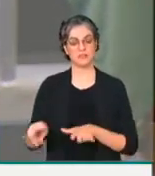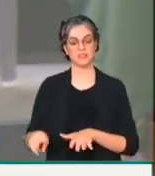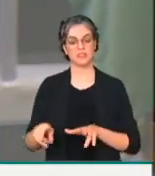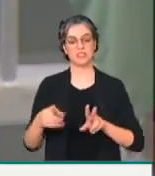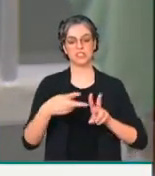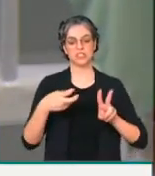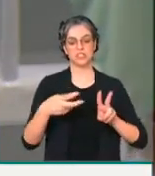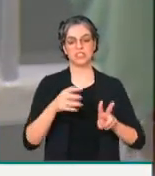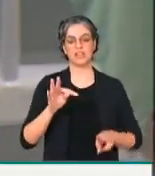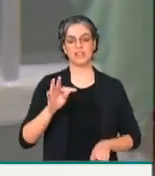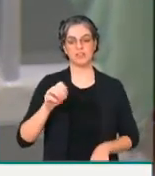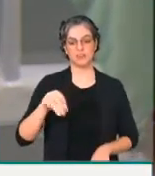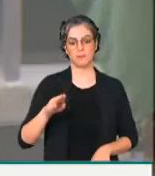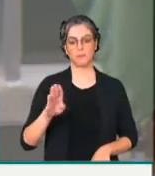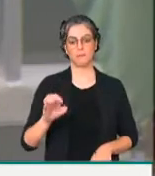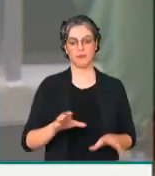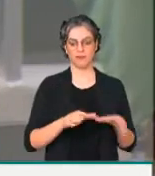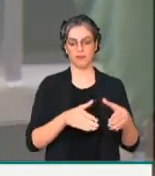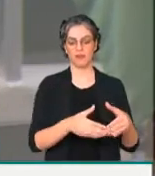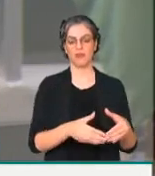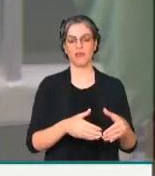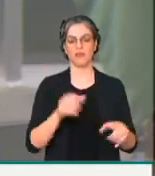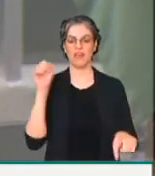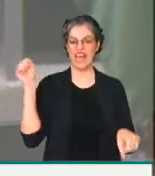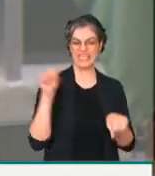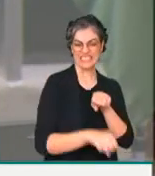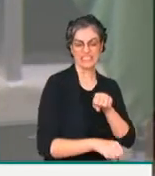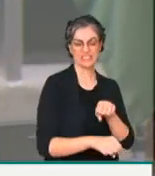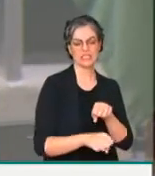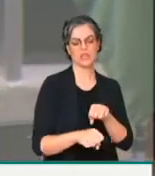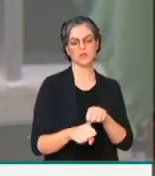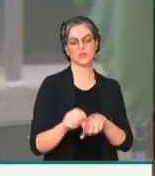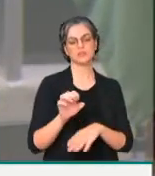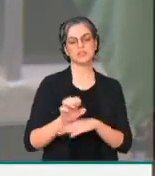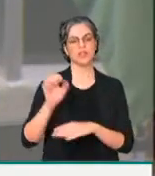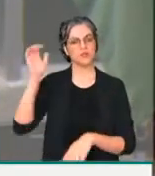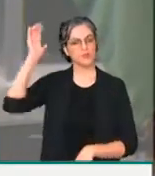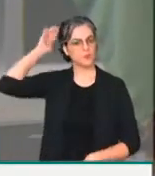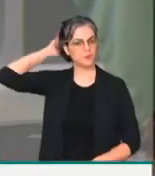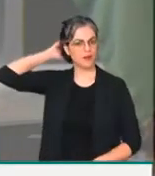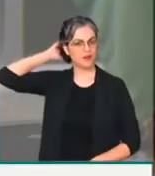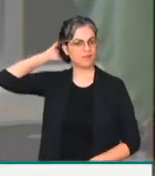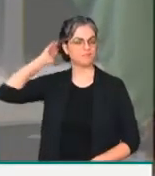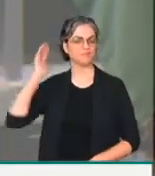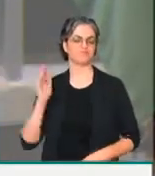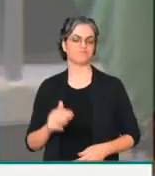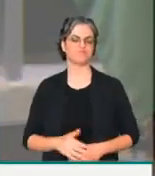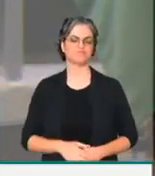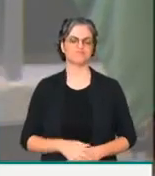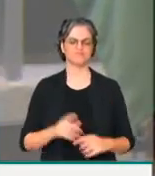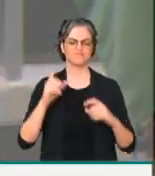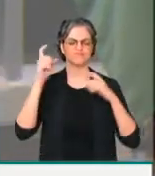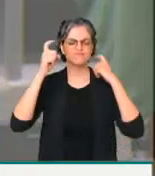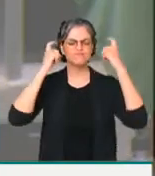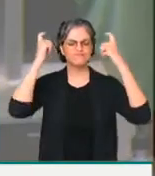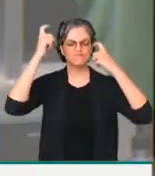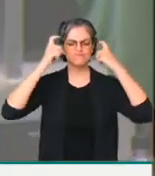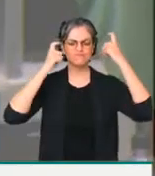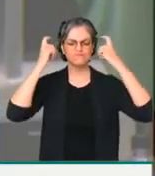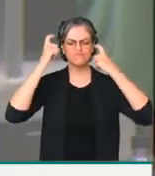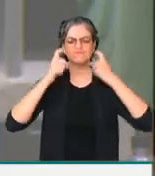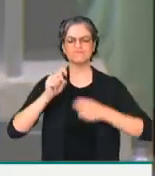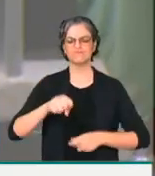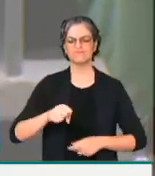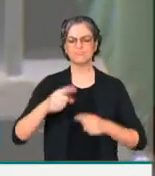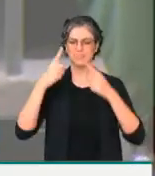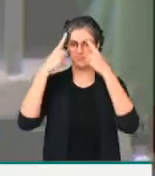foi assassinado no estado do Pará. E mais, isso muito nos preocupa, porque essa